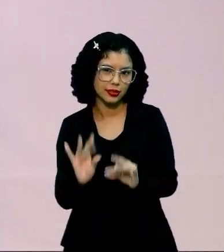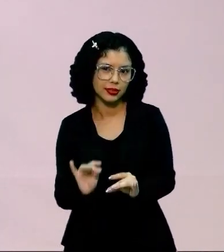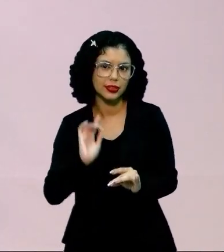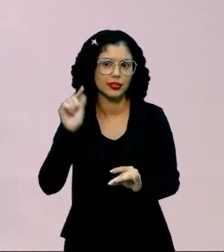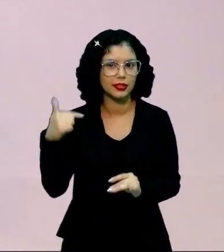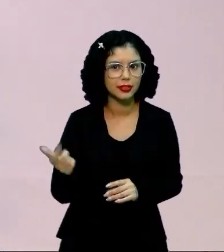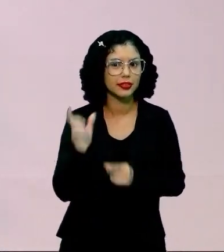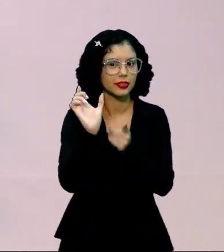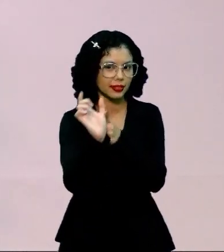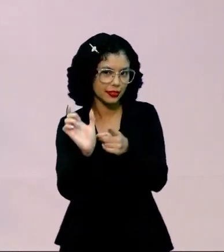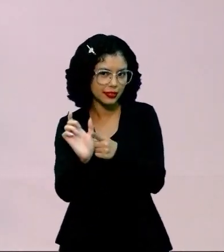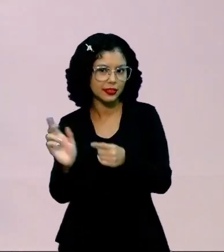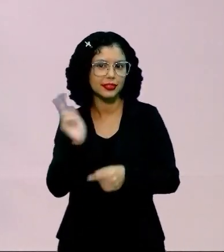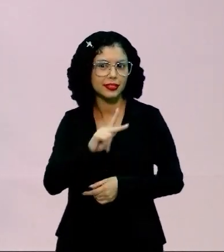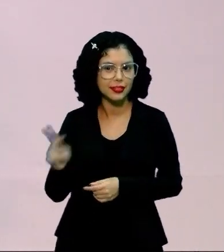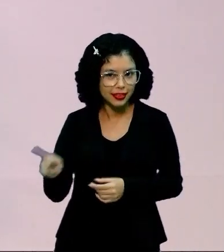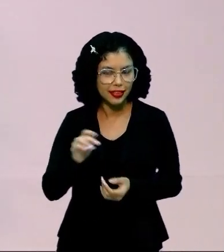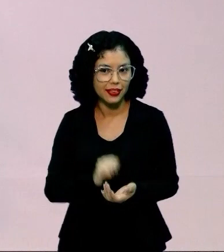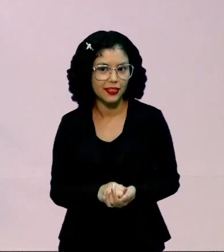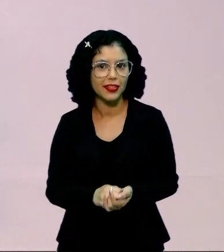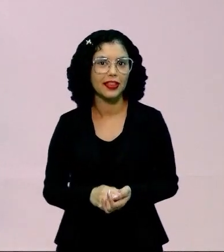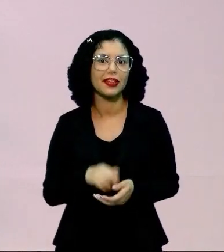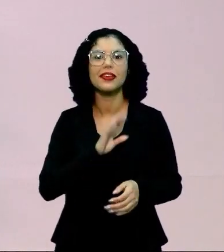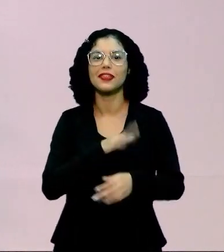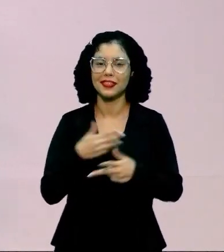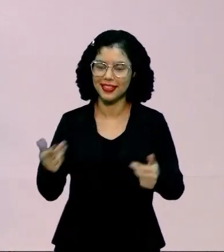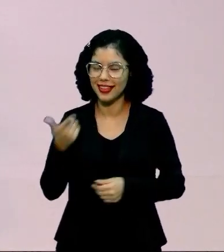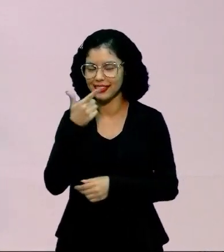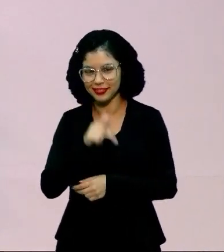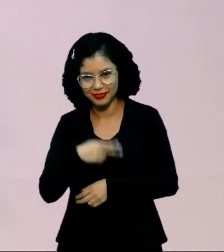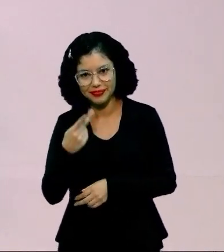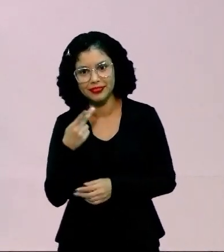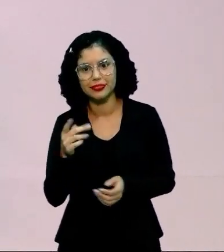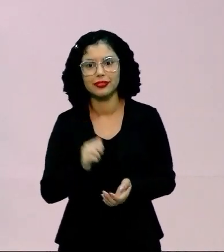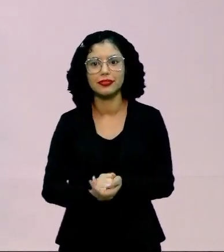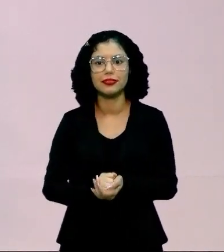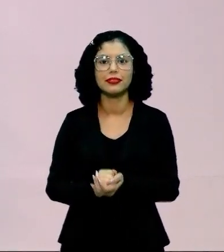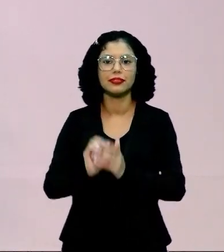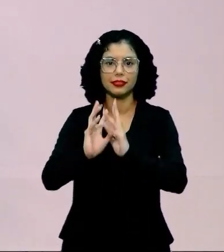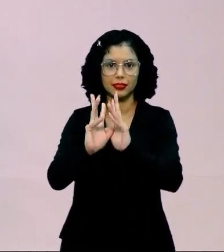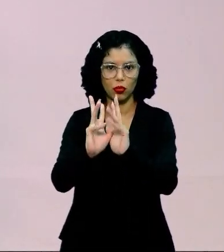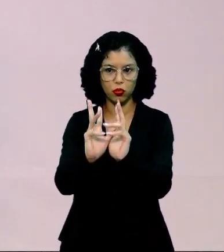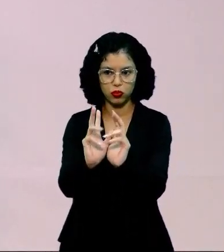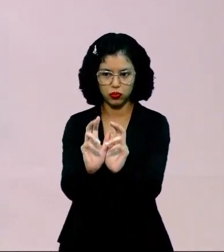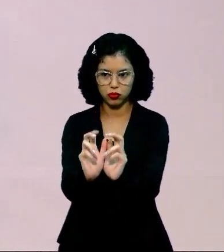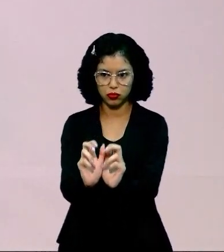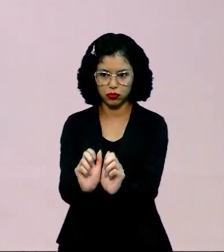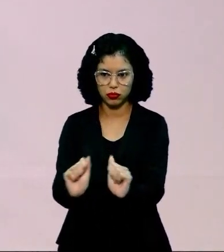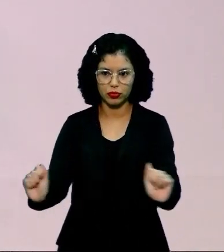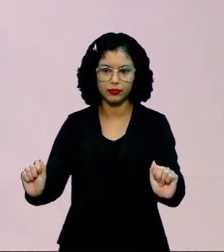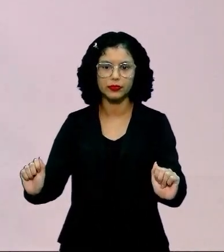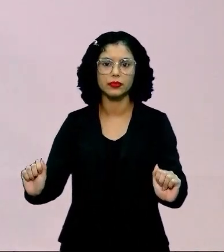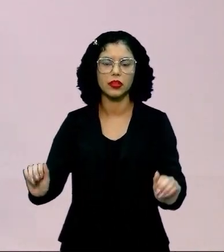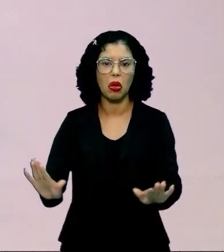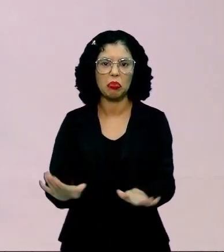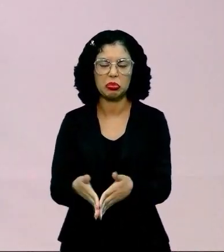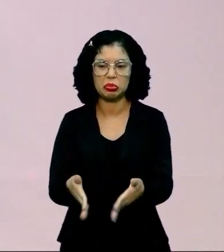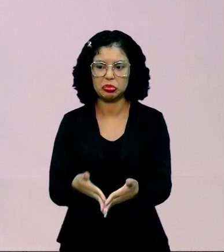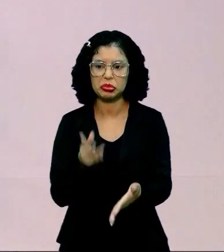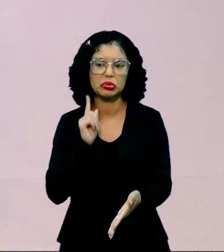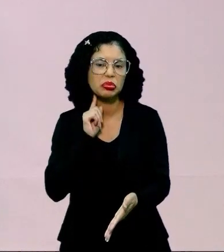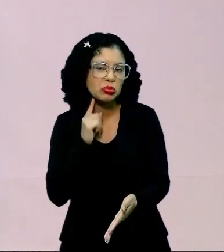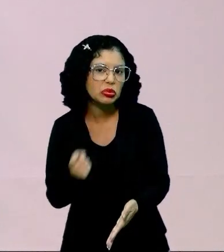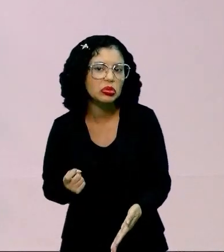como aquela palavrinha que o professor quase se enrolou na hora de pronunciar a putrefação, né? Aquilo que é podre.